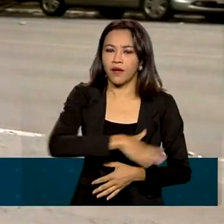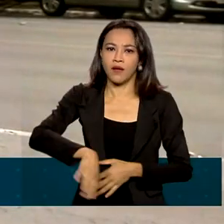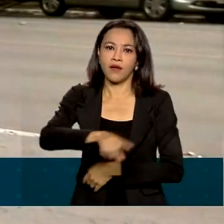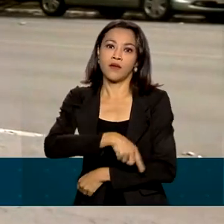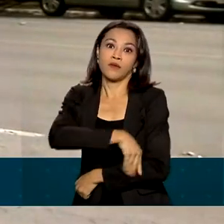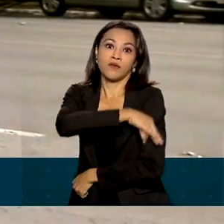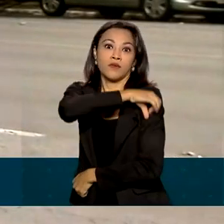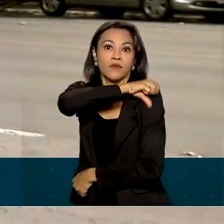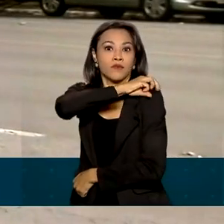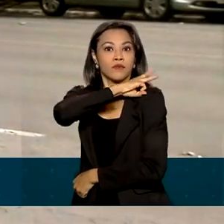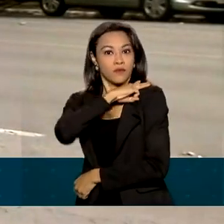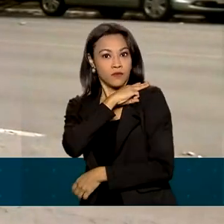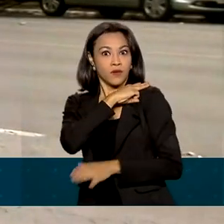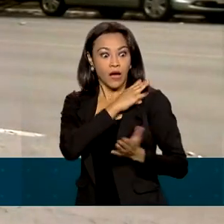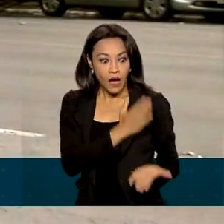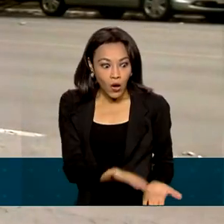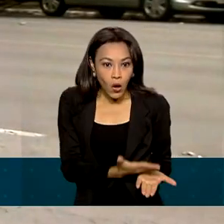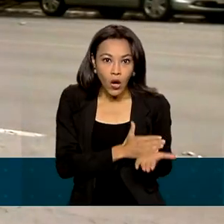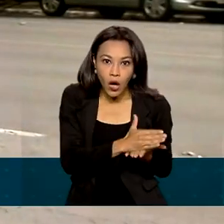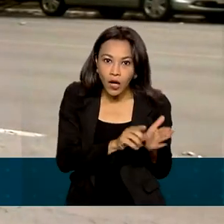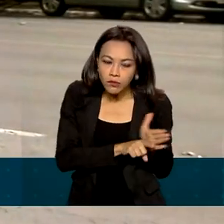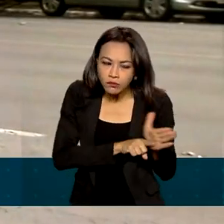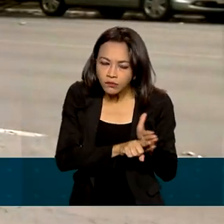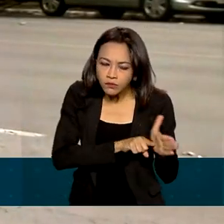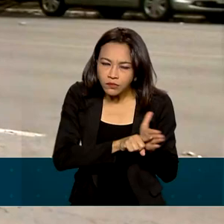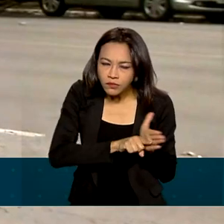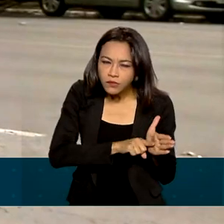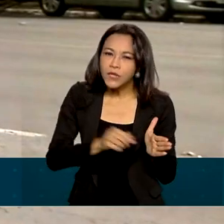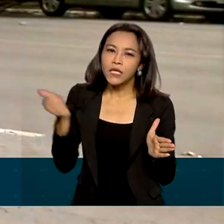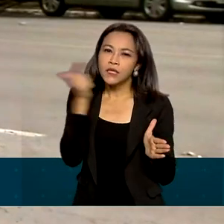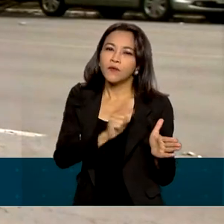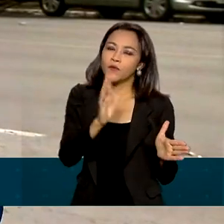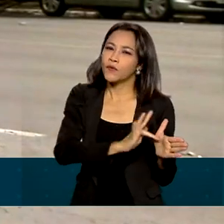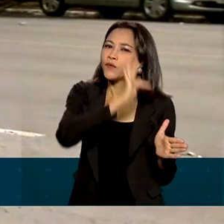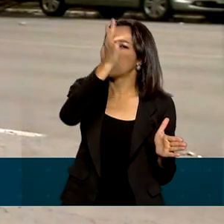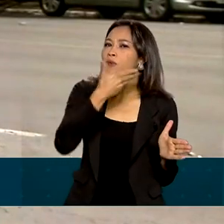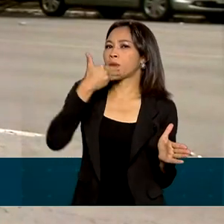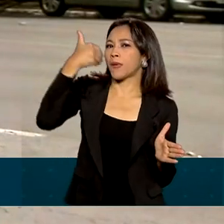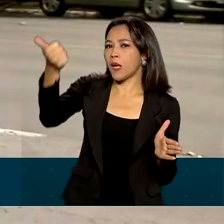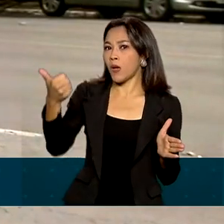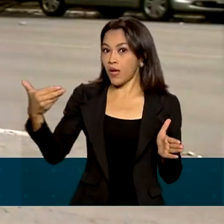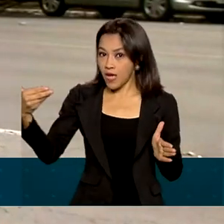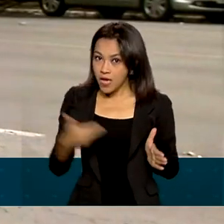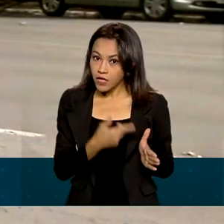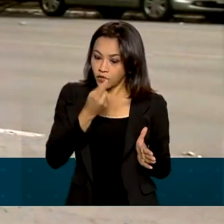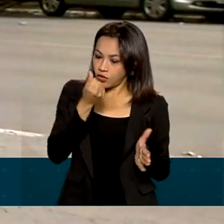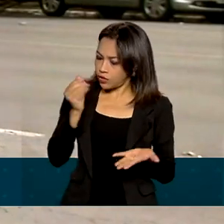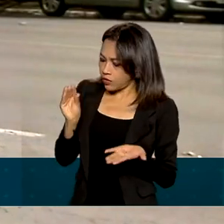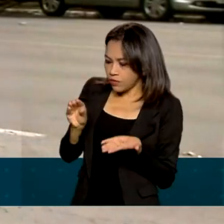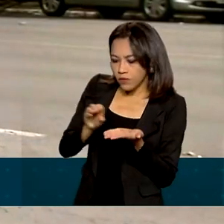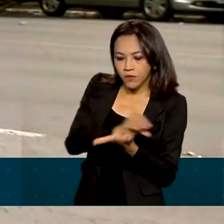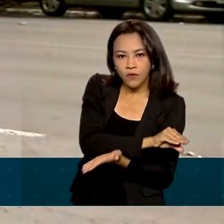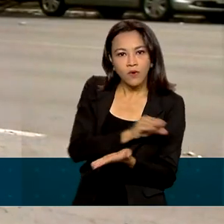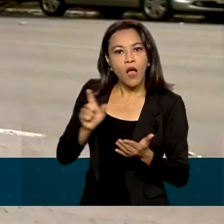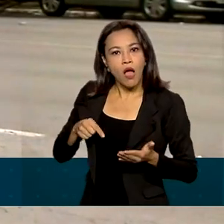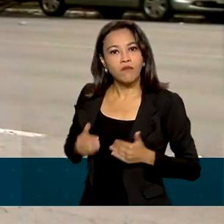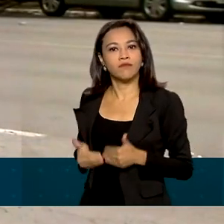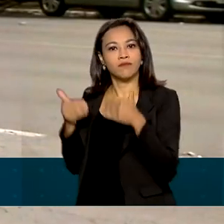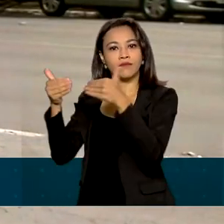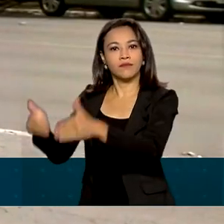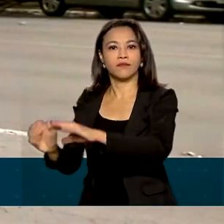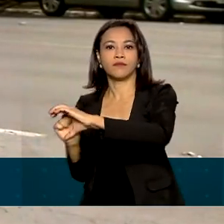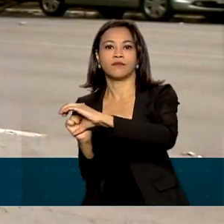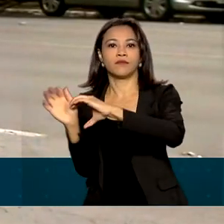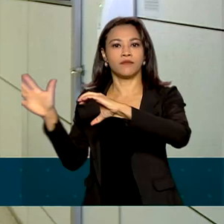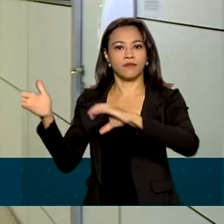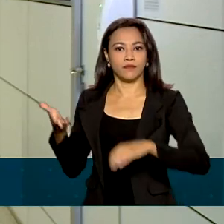se dedicarem aos estudos agora e assim garantirem um futuro melhor. O benefício é do Ministério da Ciência, Tecnologia e